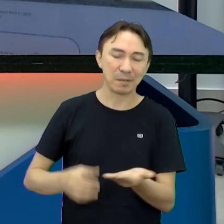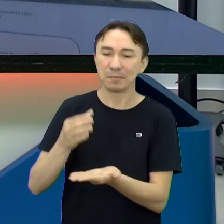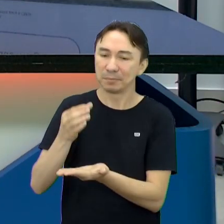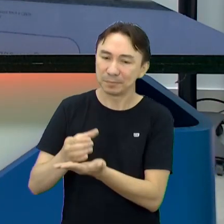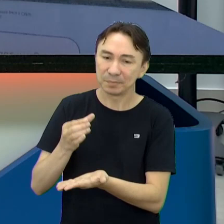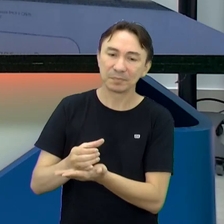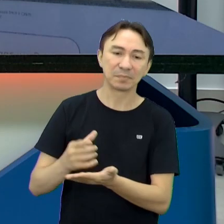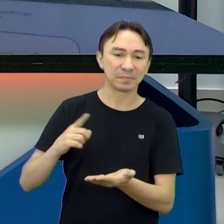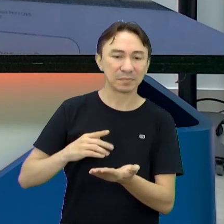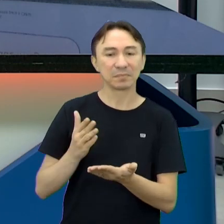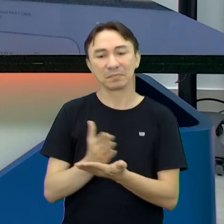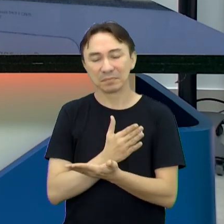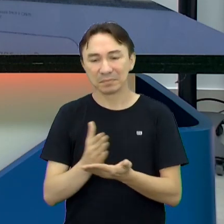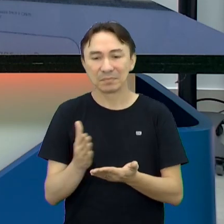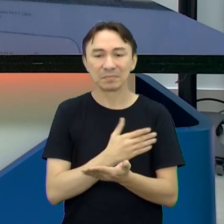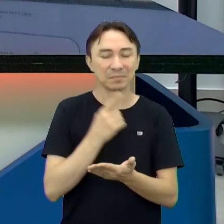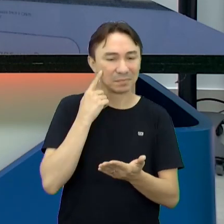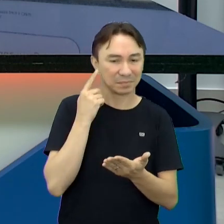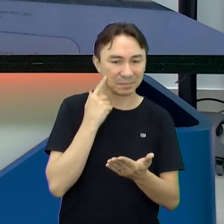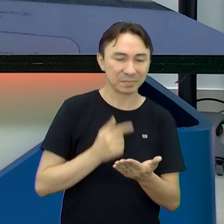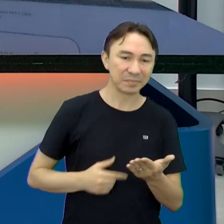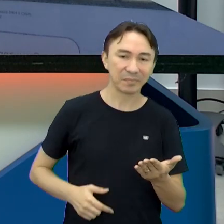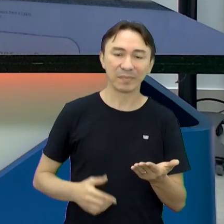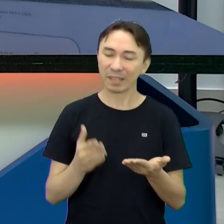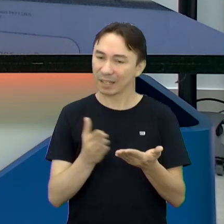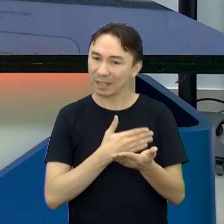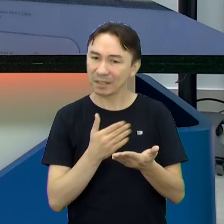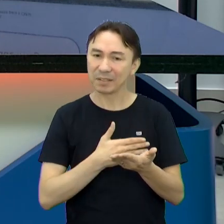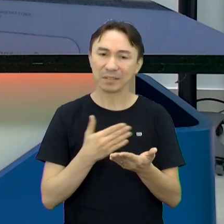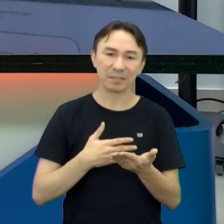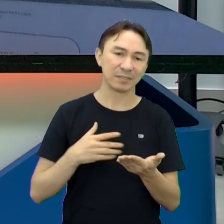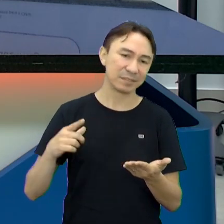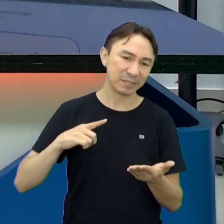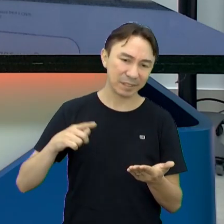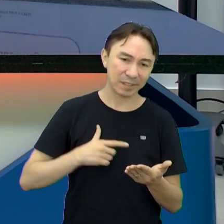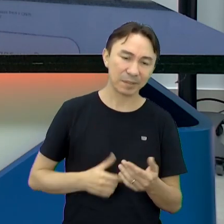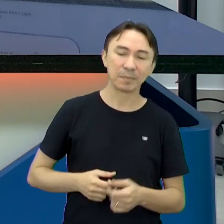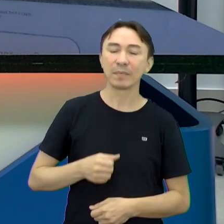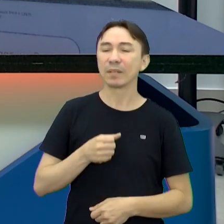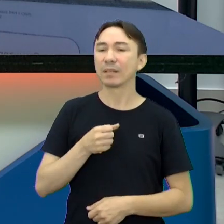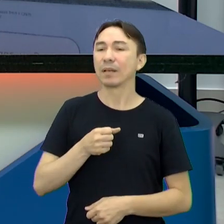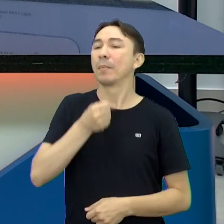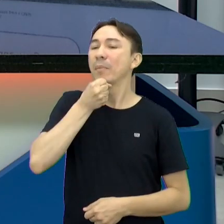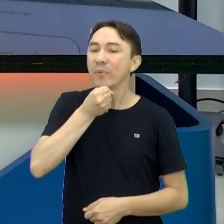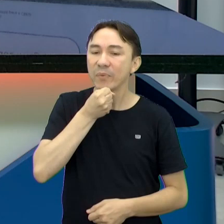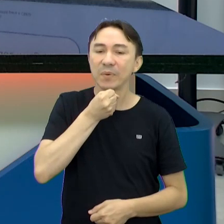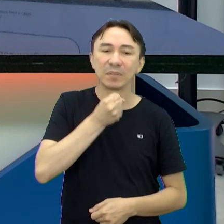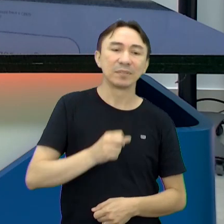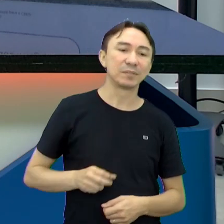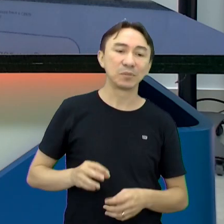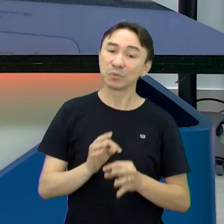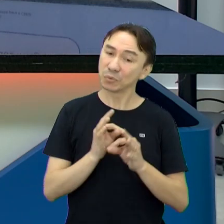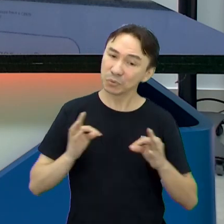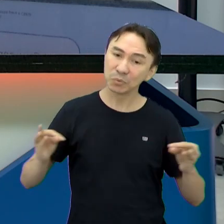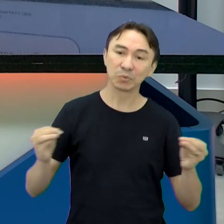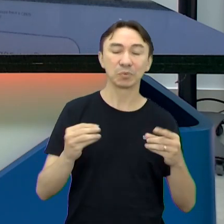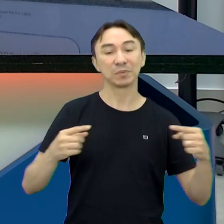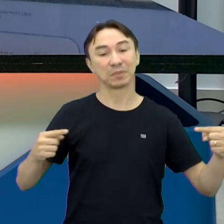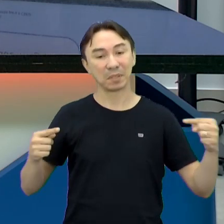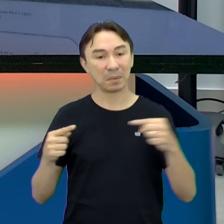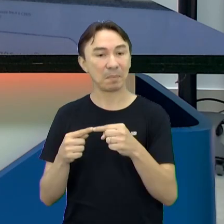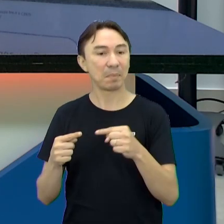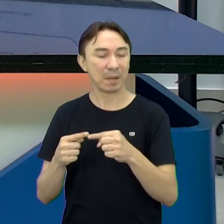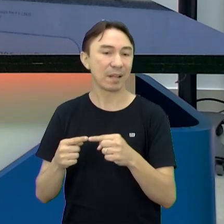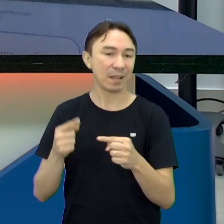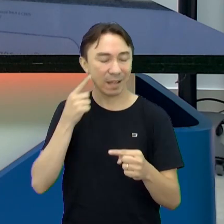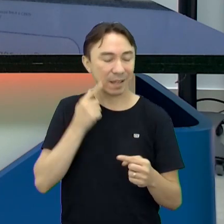material nosso Mapa de fundo A gente tem microfone, gravador Tudo que remete aí ao jornalismo Exatamente Temos aí um